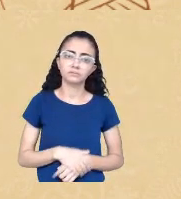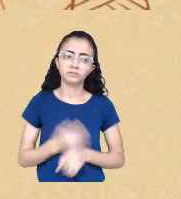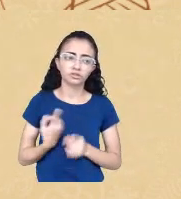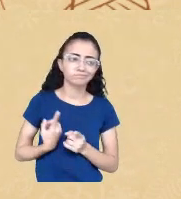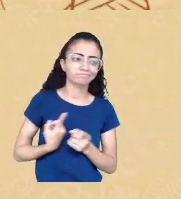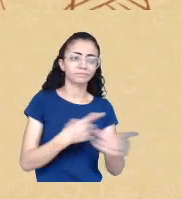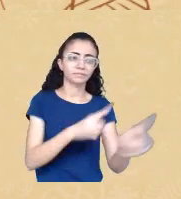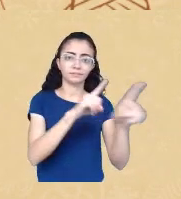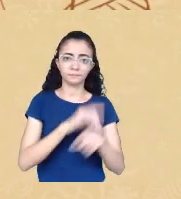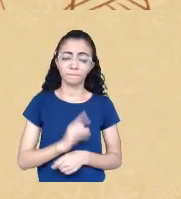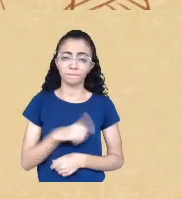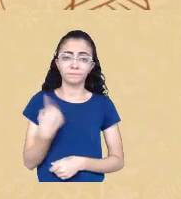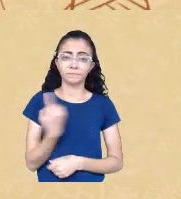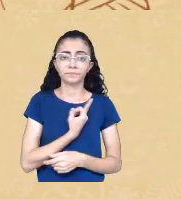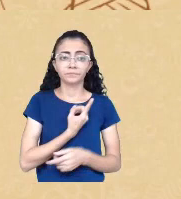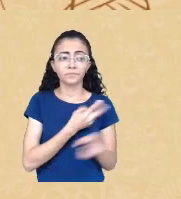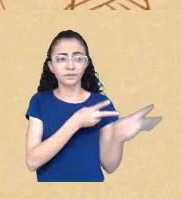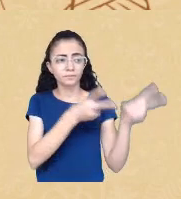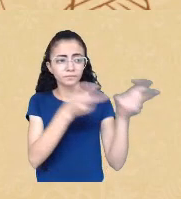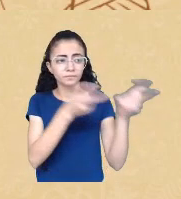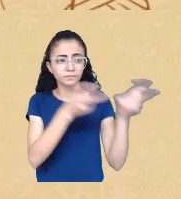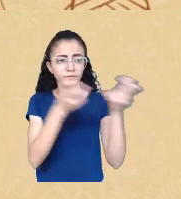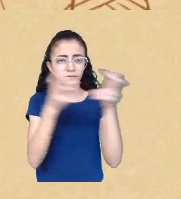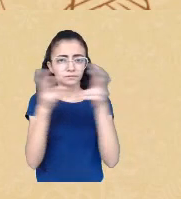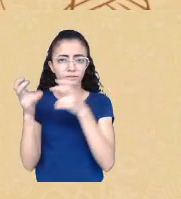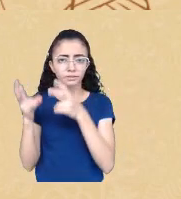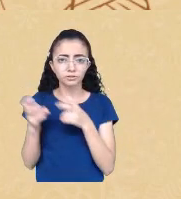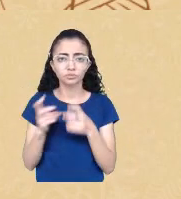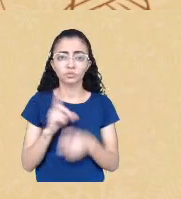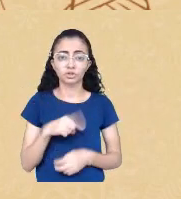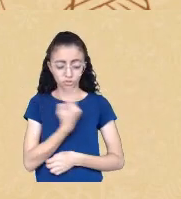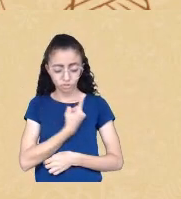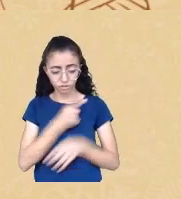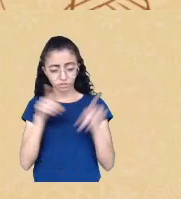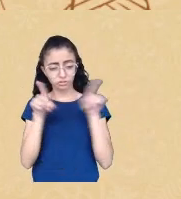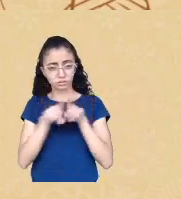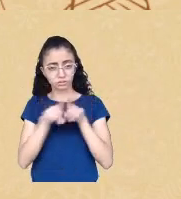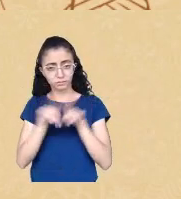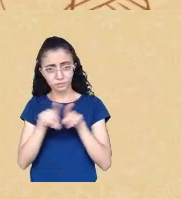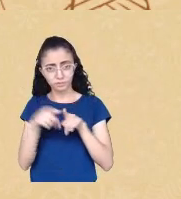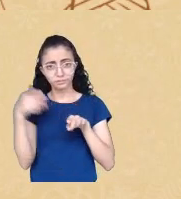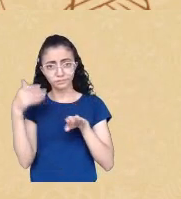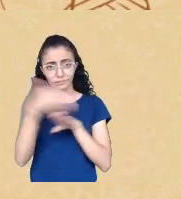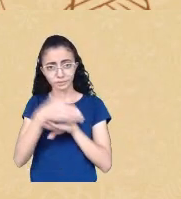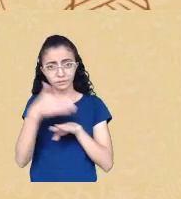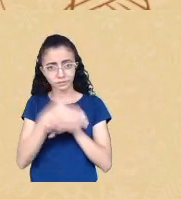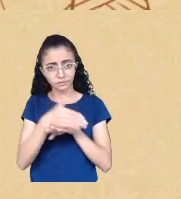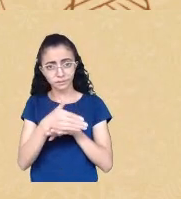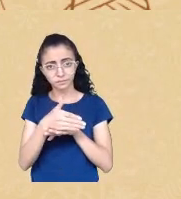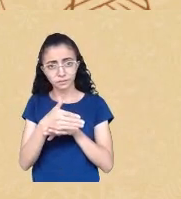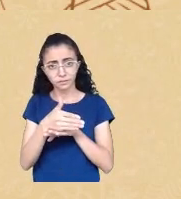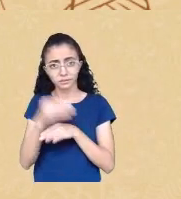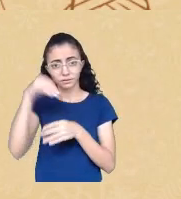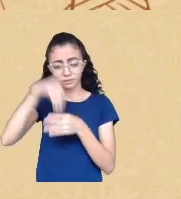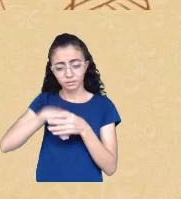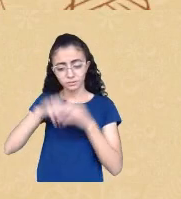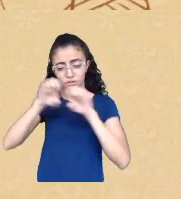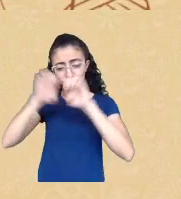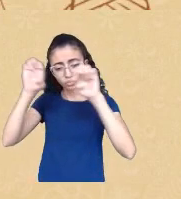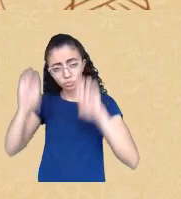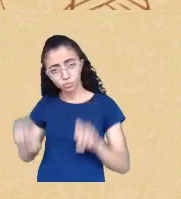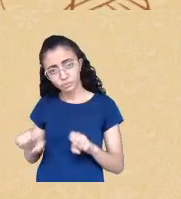reconhecer o quanto de nós participa dessas lógicas de exclusão é